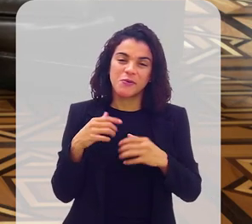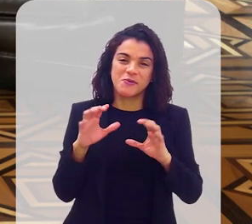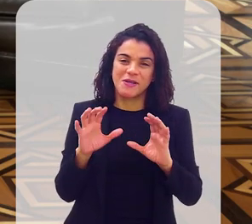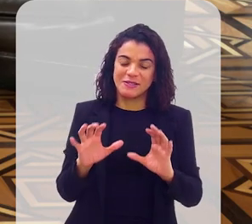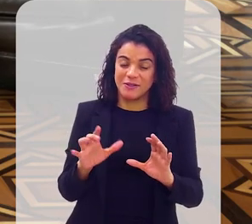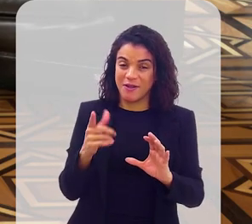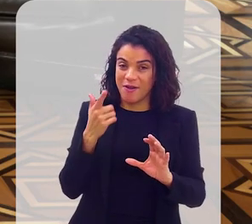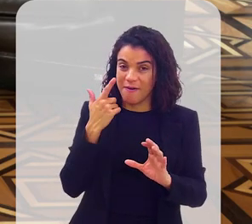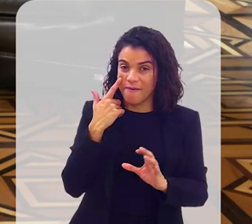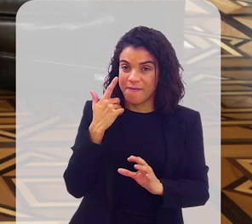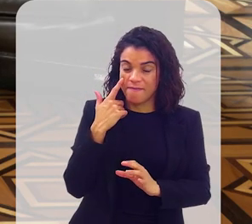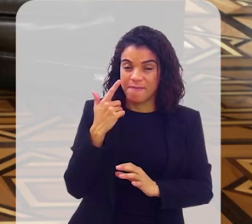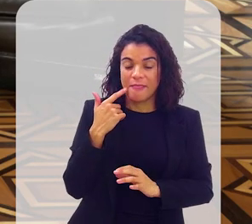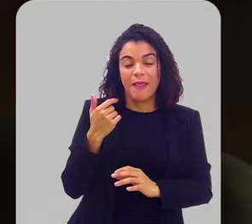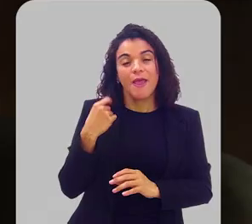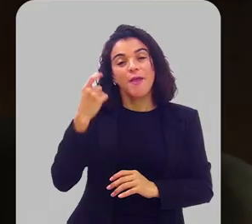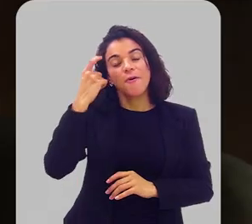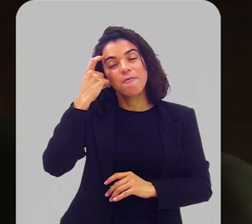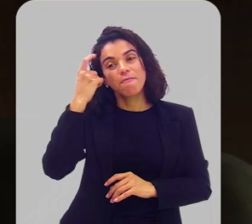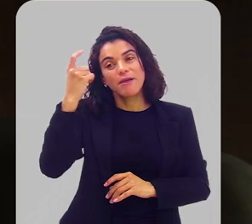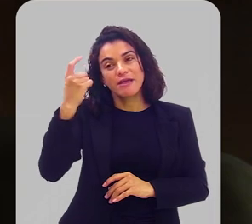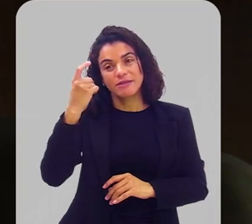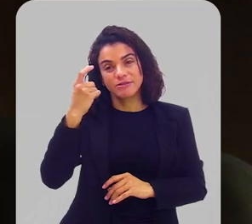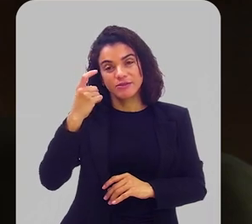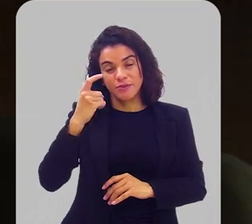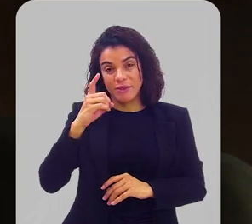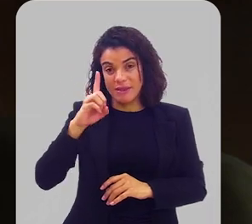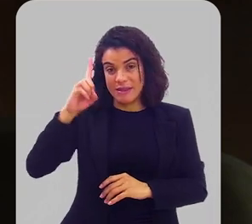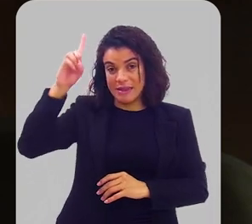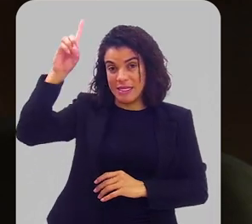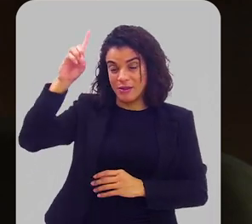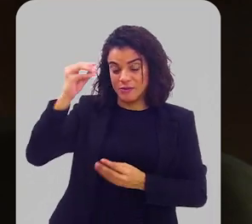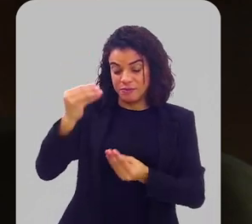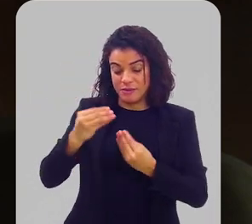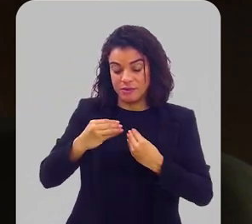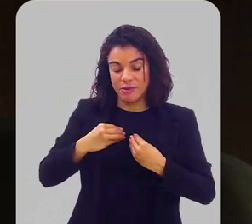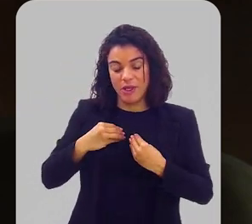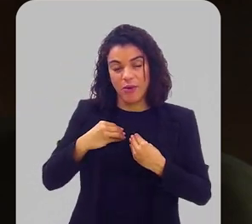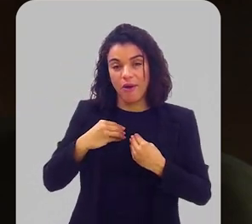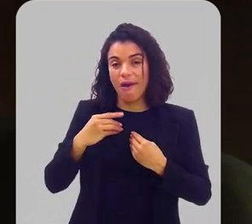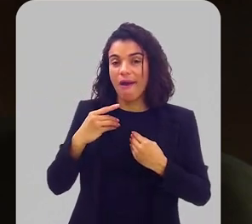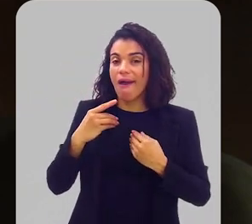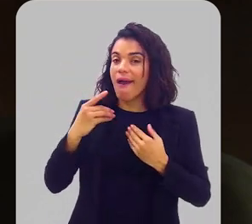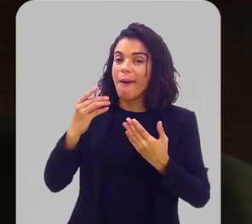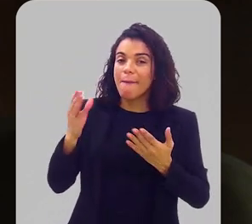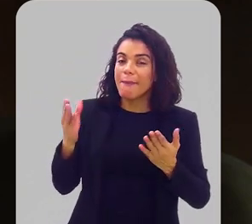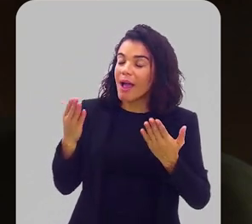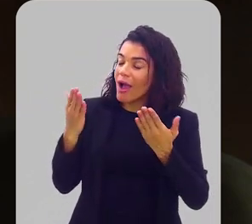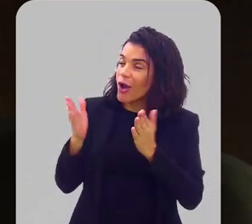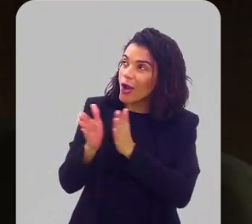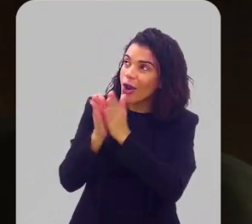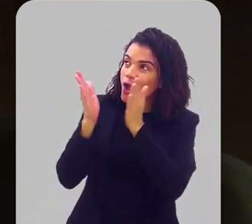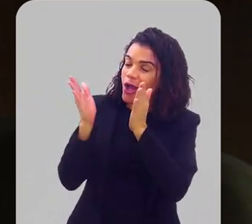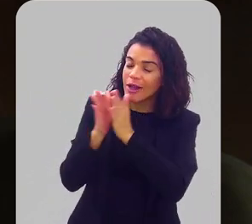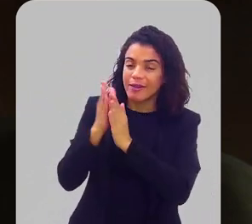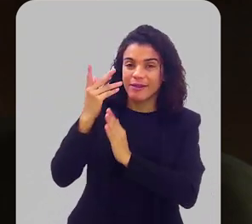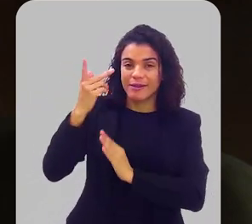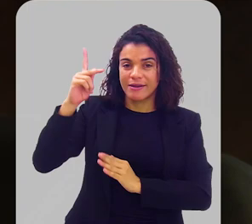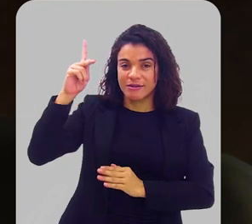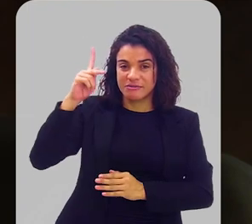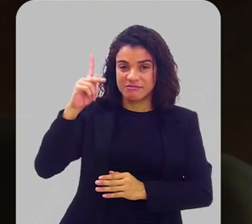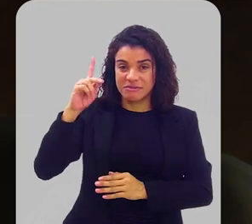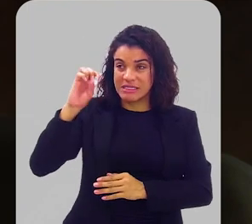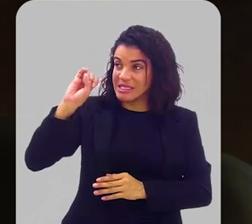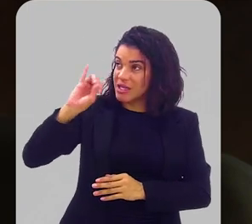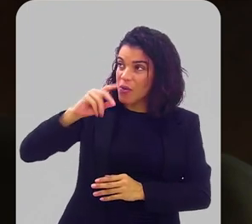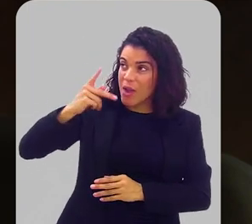assim, olha só. Eu penso que o que Deus me deu é para a glória dEle. Se não for para a glória dEle, para mim não faz sentido.